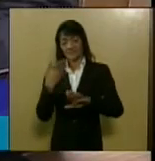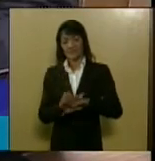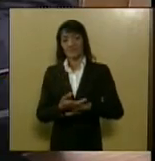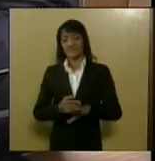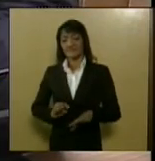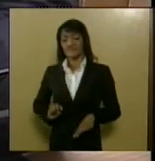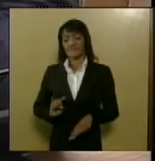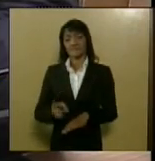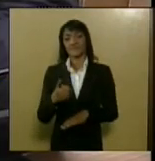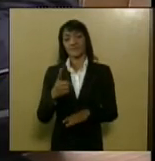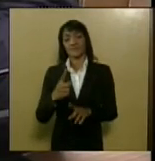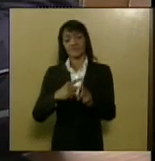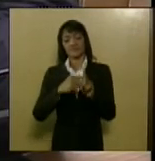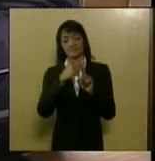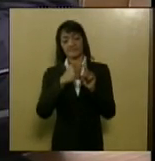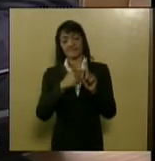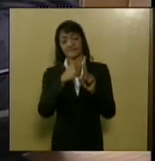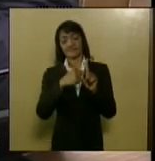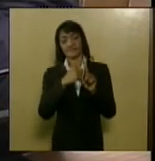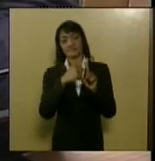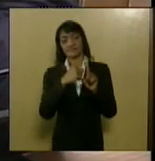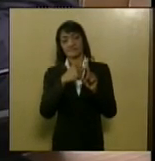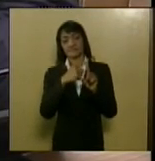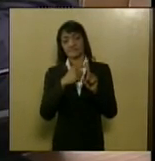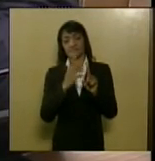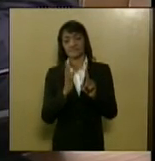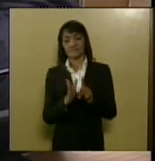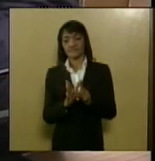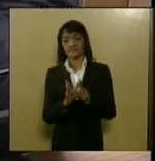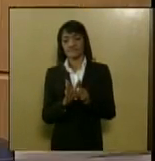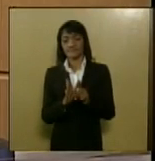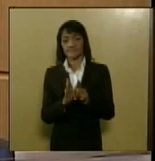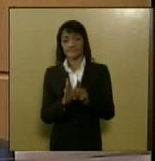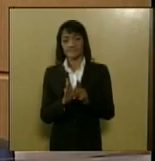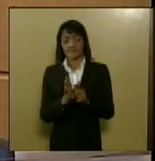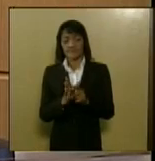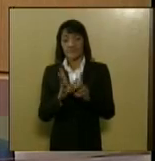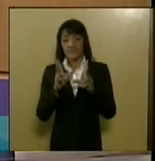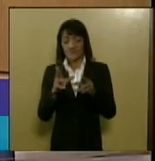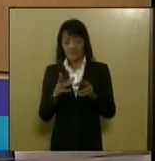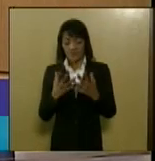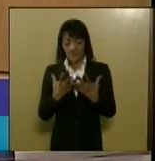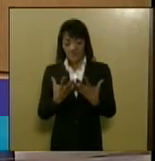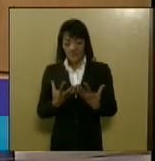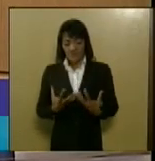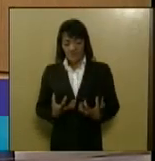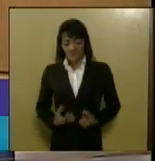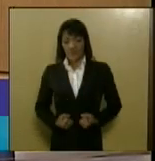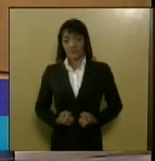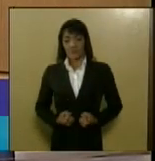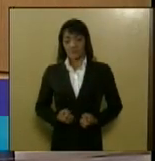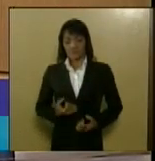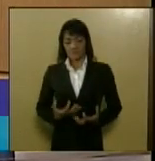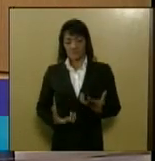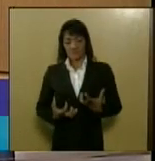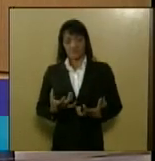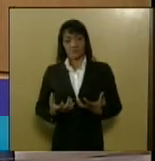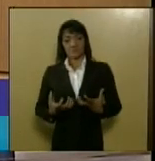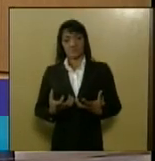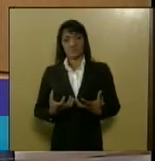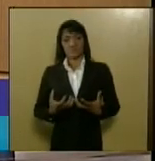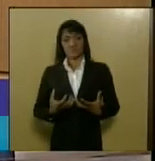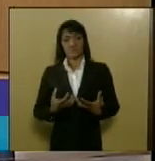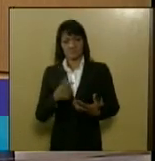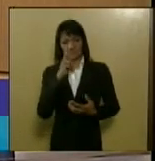essa queima provoca decomposição em várias partículas como eu citei mais de 4.700